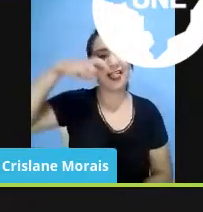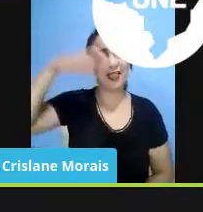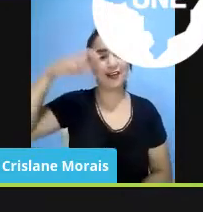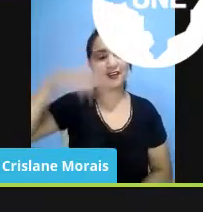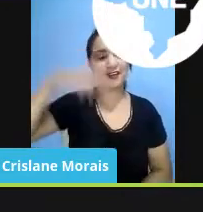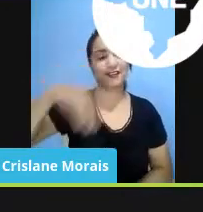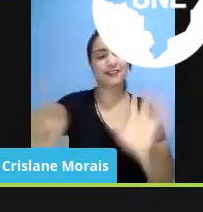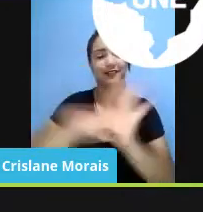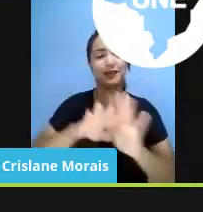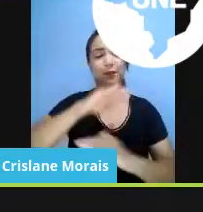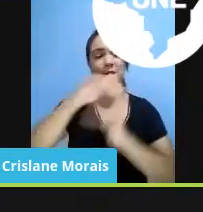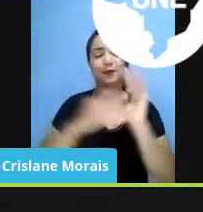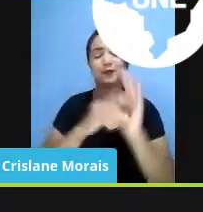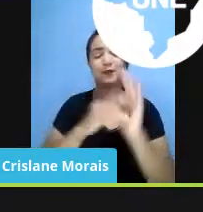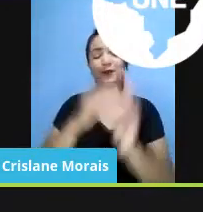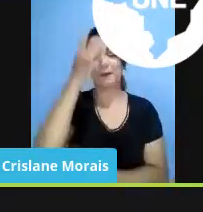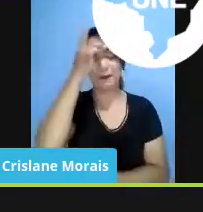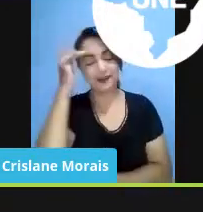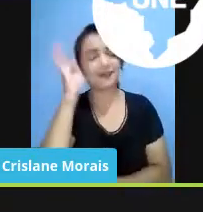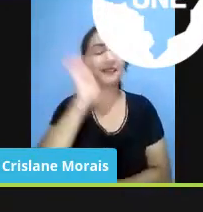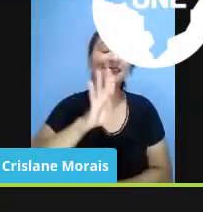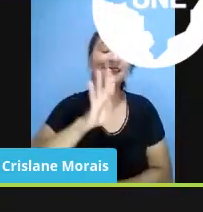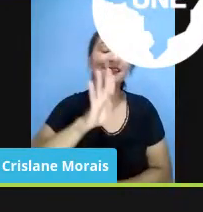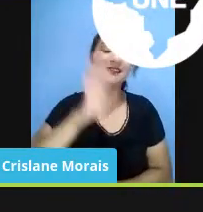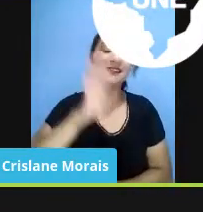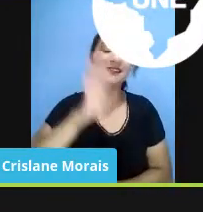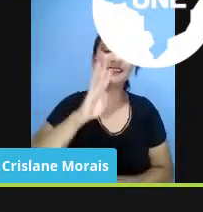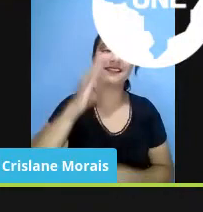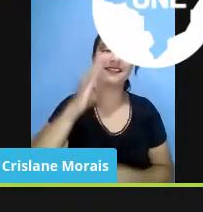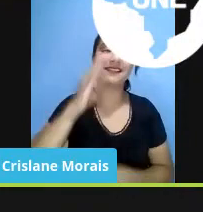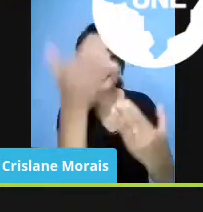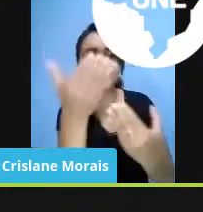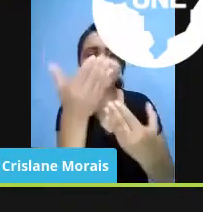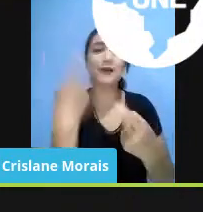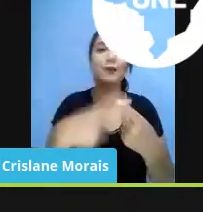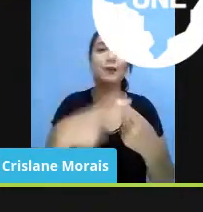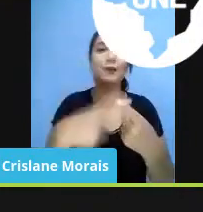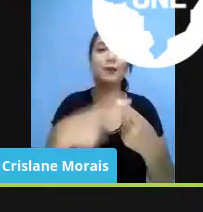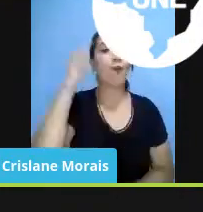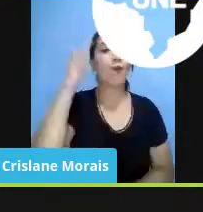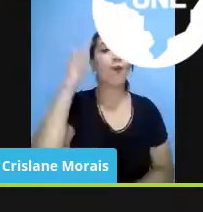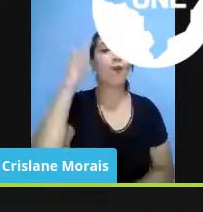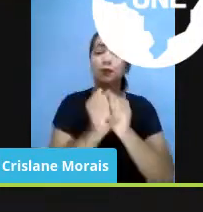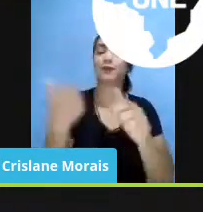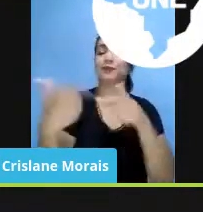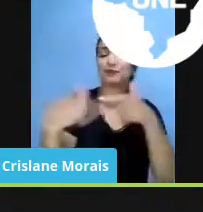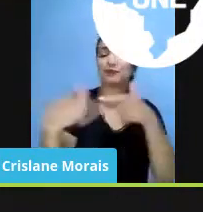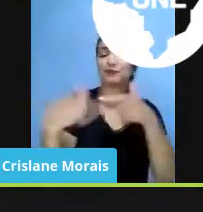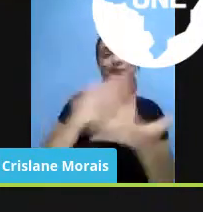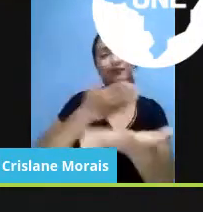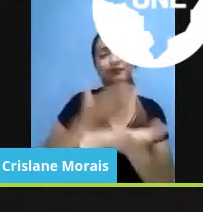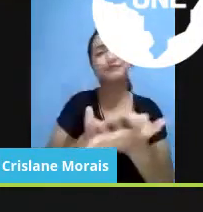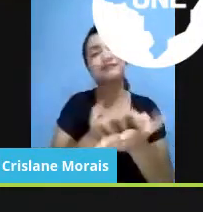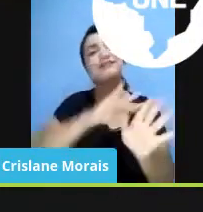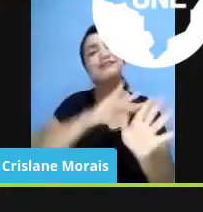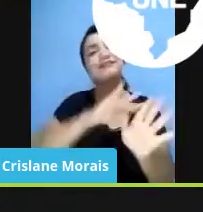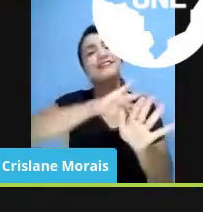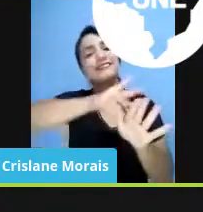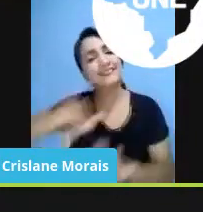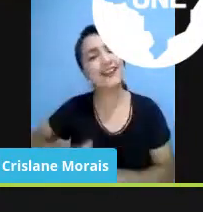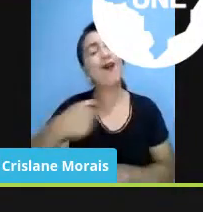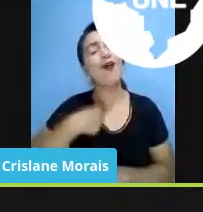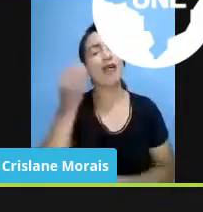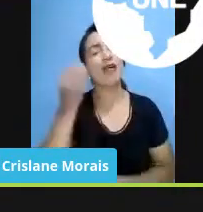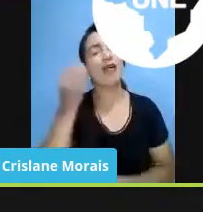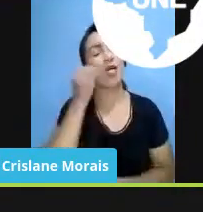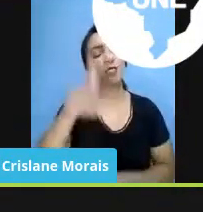importante isso. Muito legal, queria agradecer que eles estão com a gente aí, trabalhando. Enfim, pessoal, ó, eu vou tentar selecionar algumas perguntas